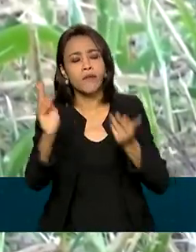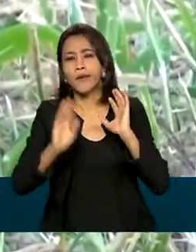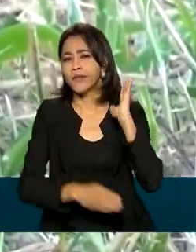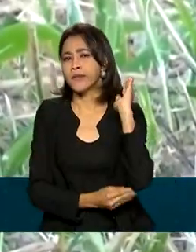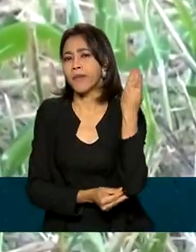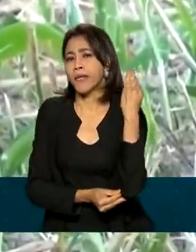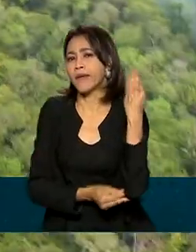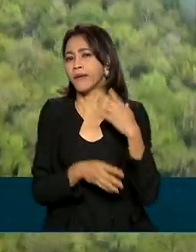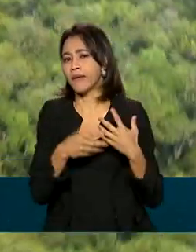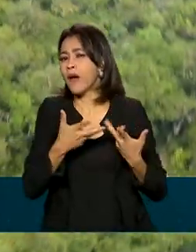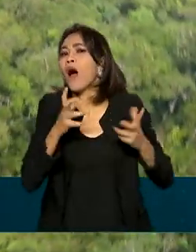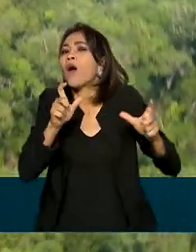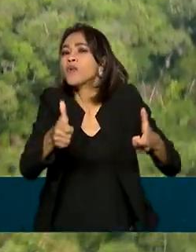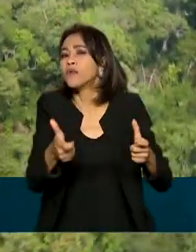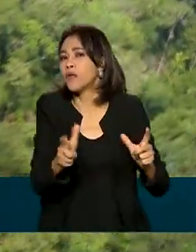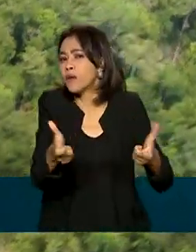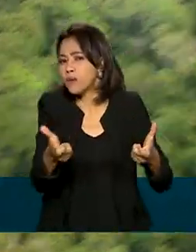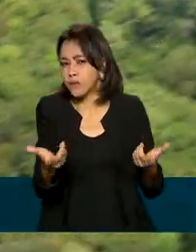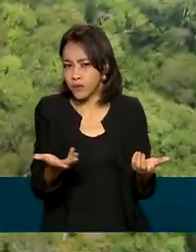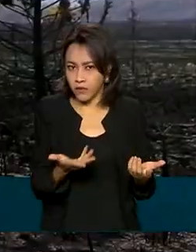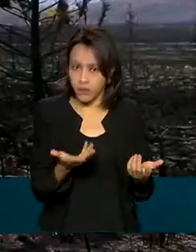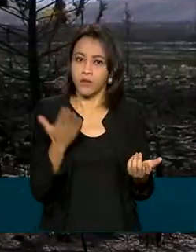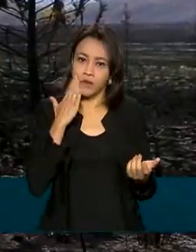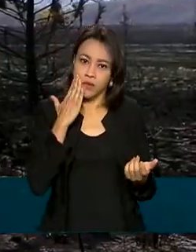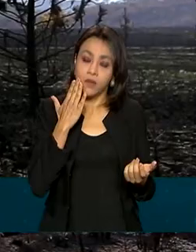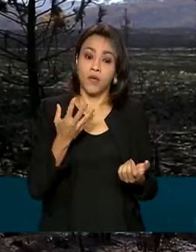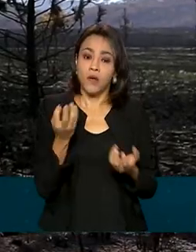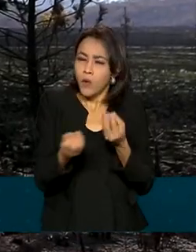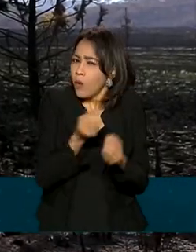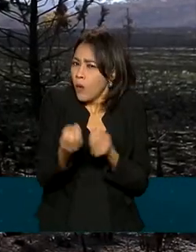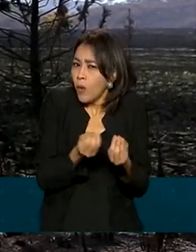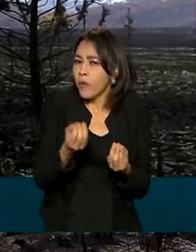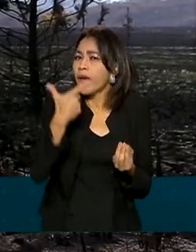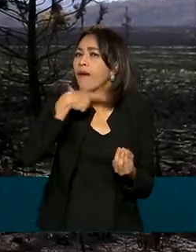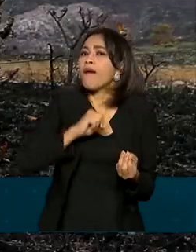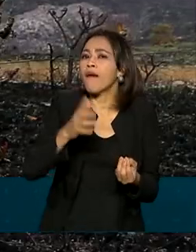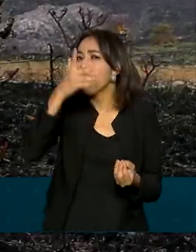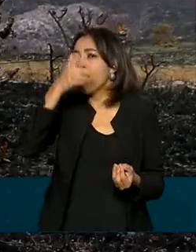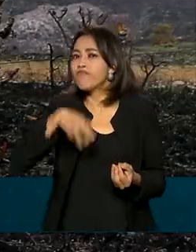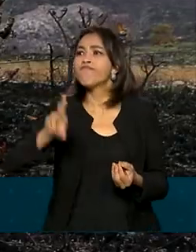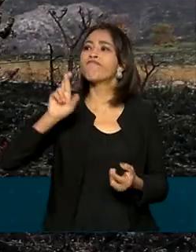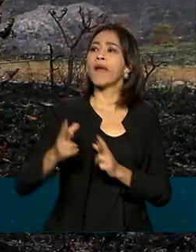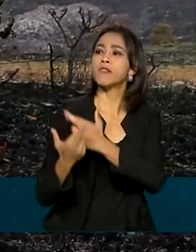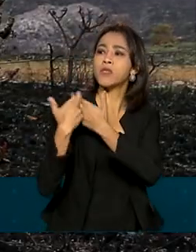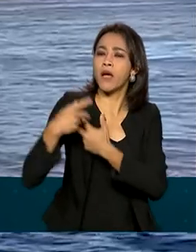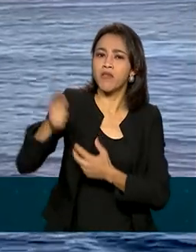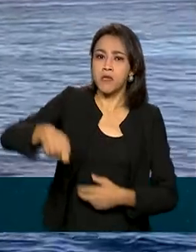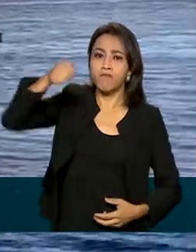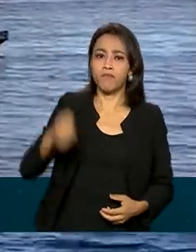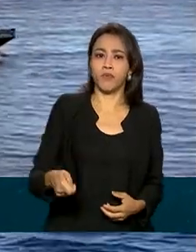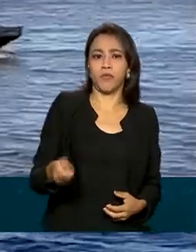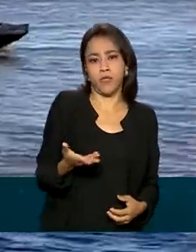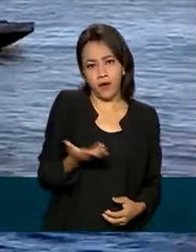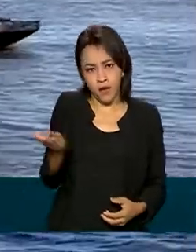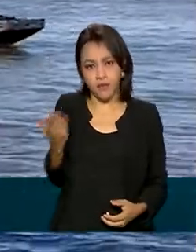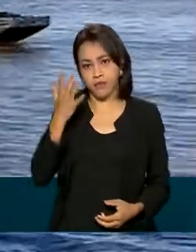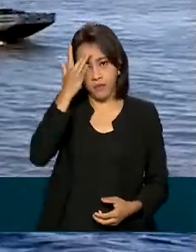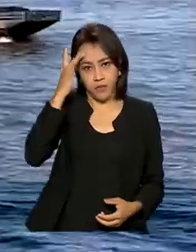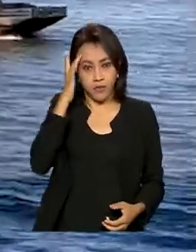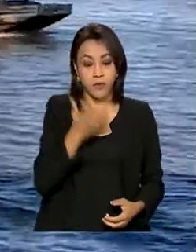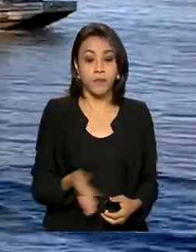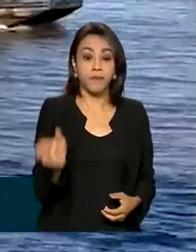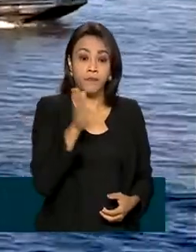onde está indo a nossa fauna, para onde está indo a nossa flora, como está indo, quem são os responsáveis e punir essas pessoas. O trabalho é